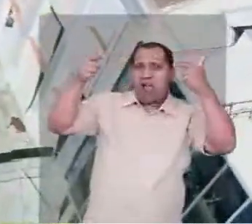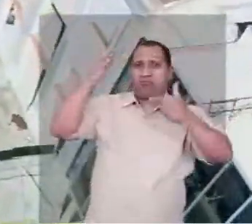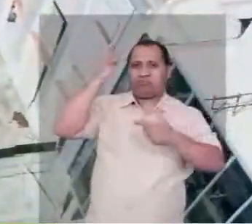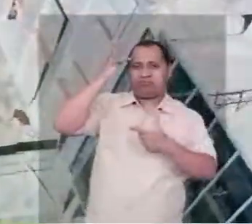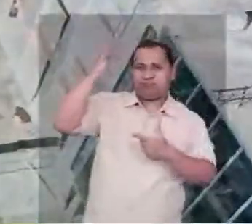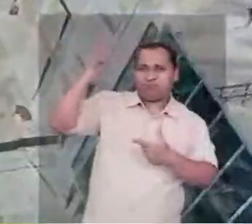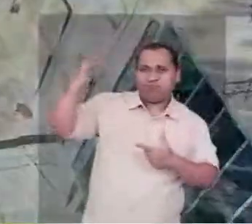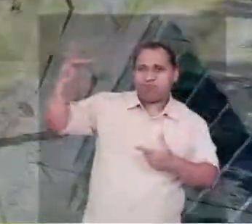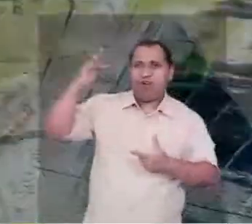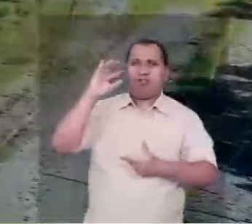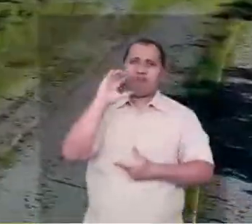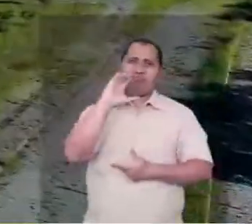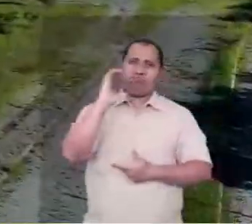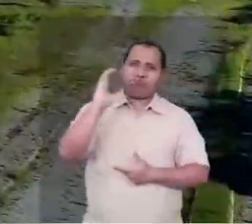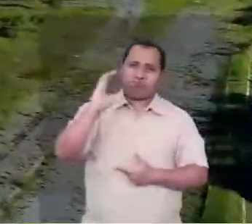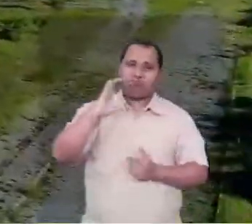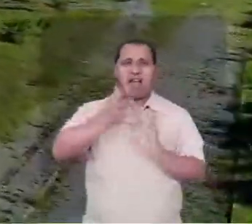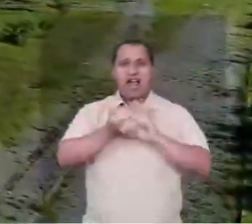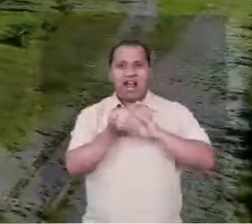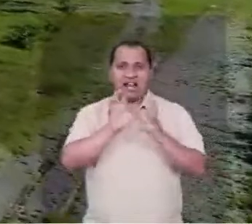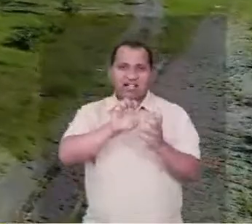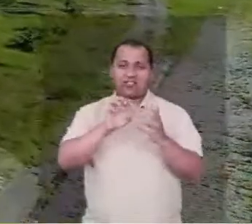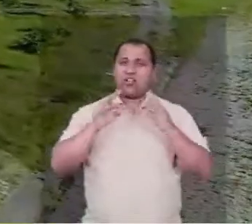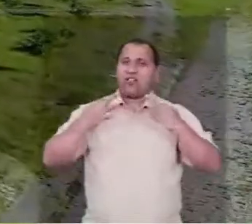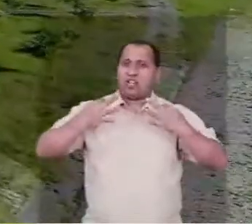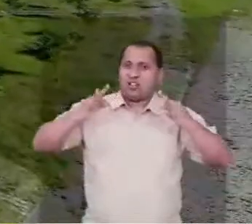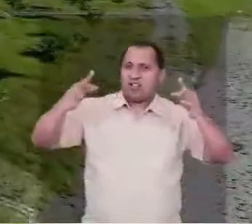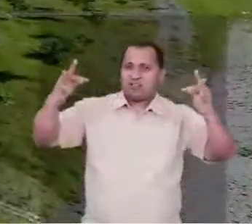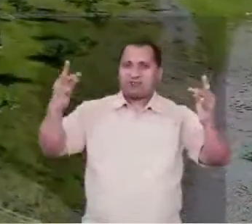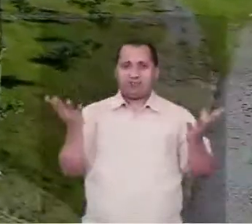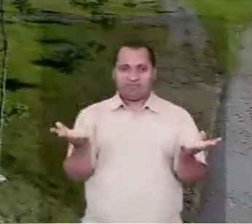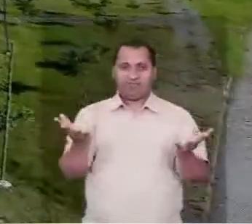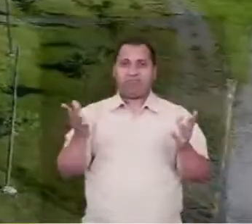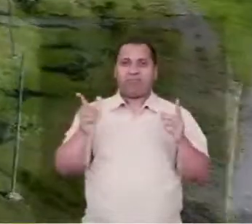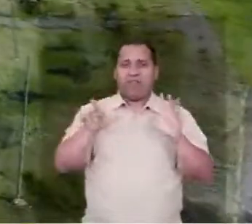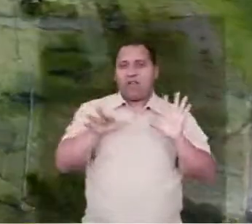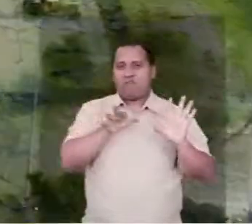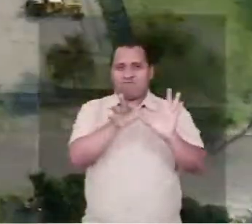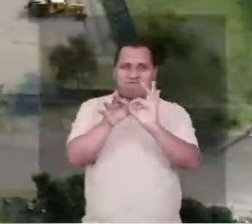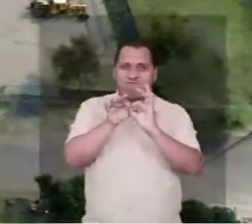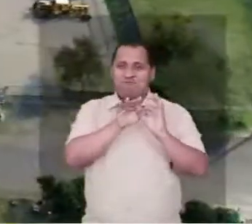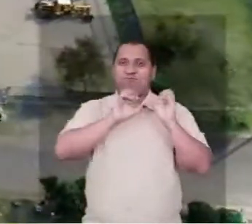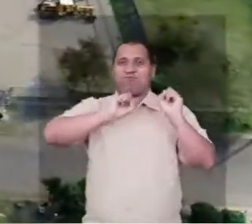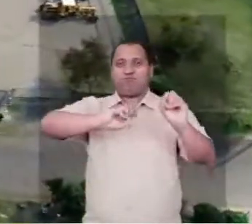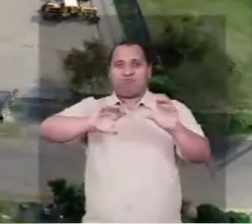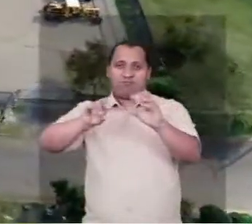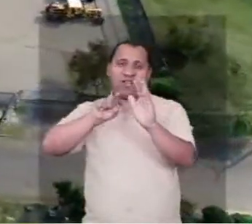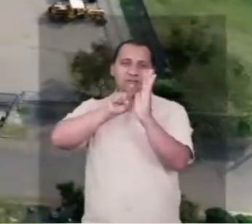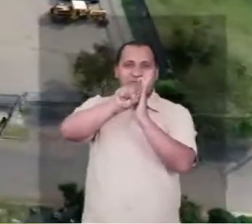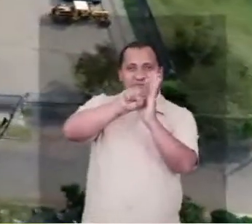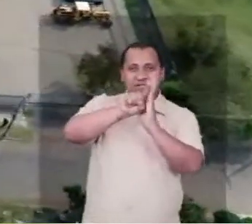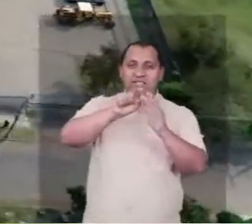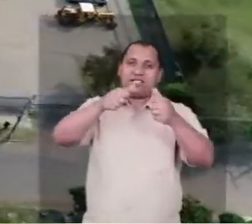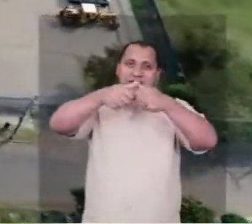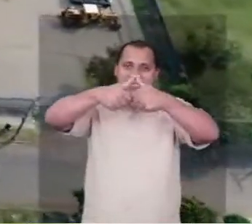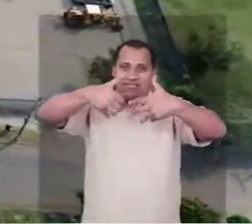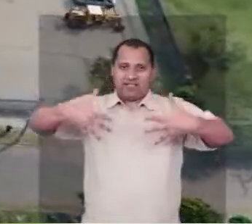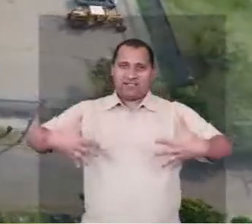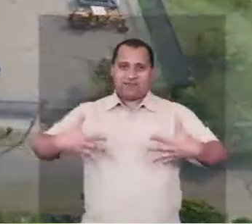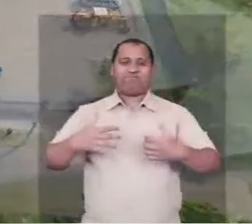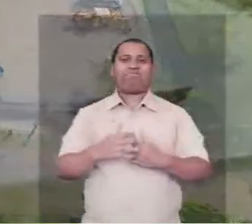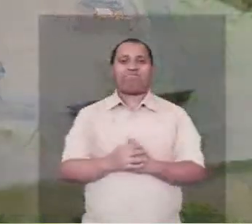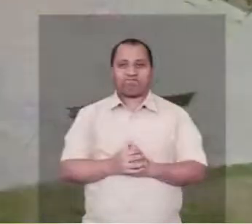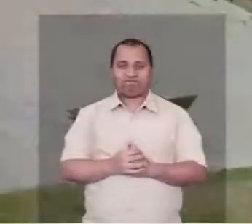filosófico, científico, artístico e tecnológico, integrados no ensino, na pesquisa